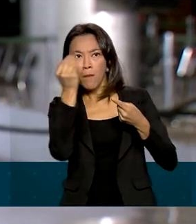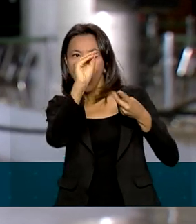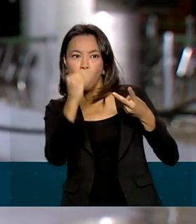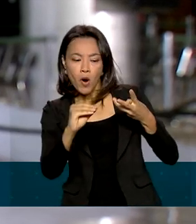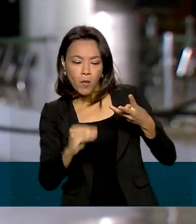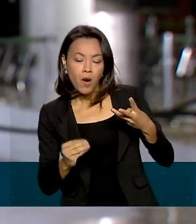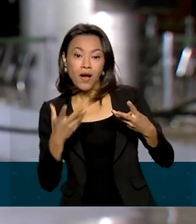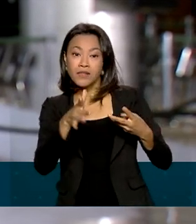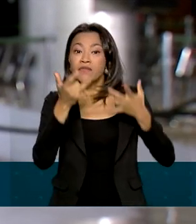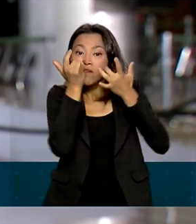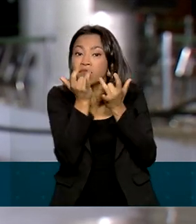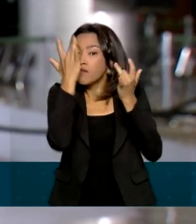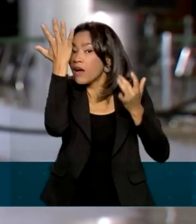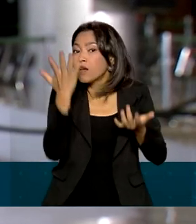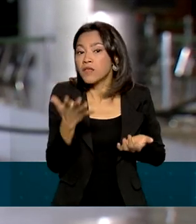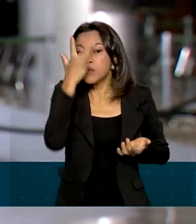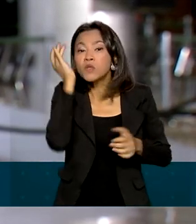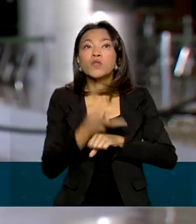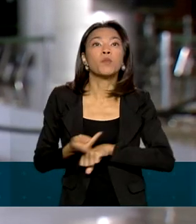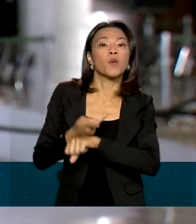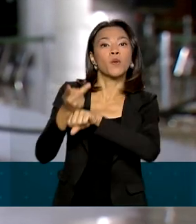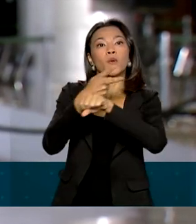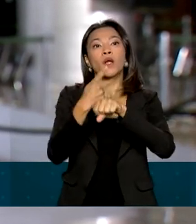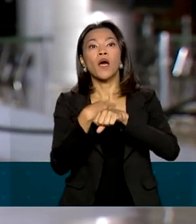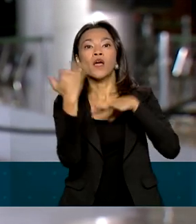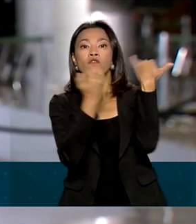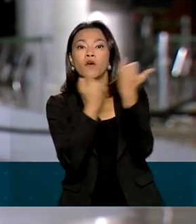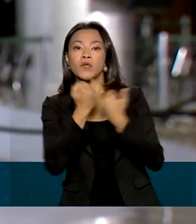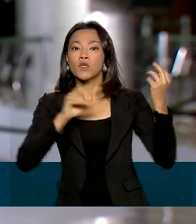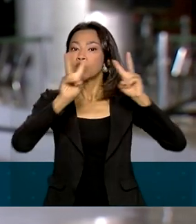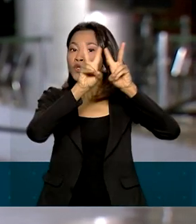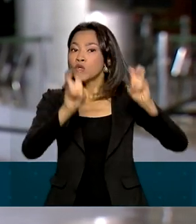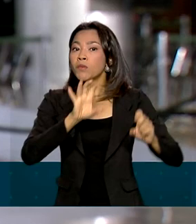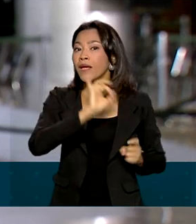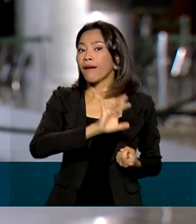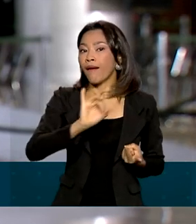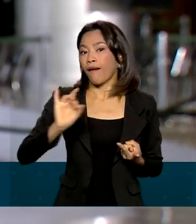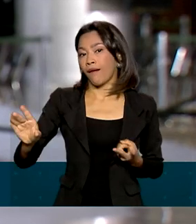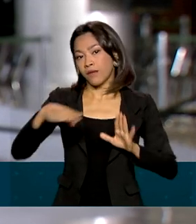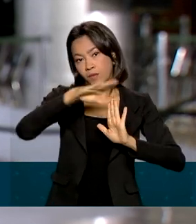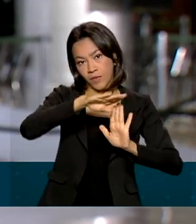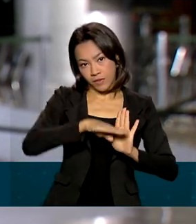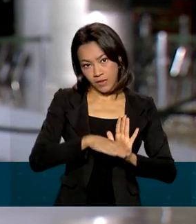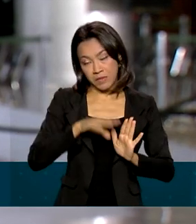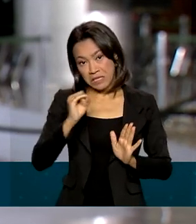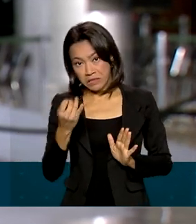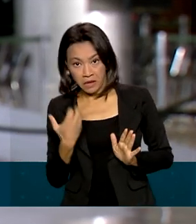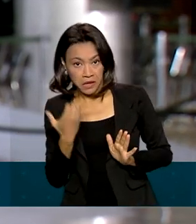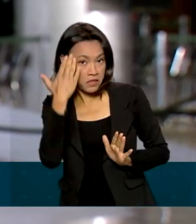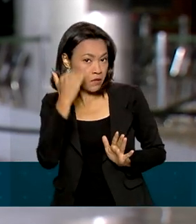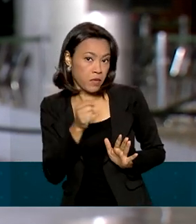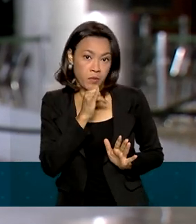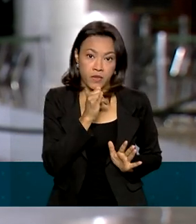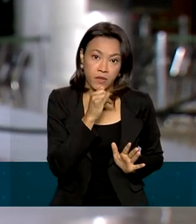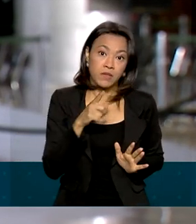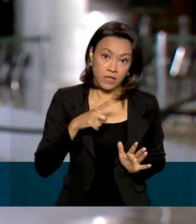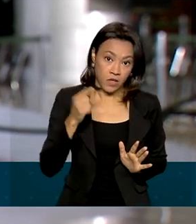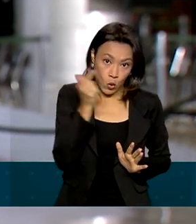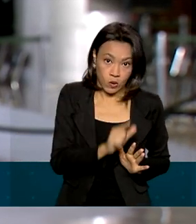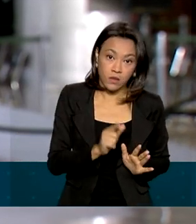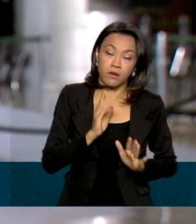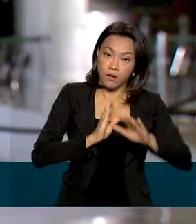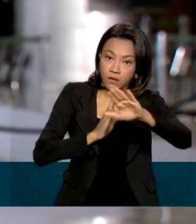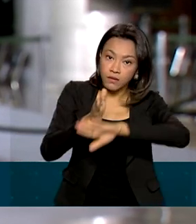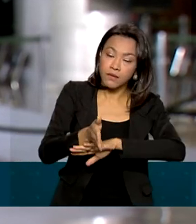assim o MEC quer facilitar para o estudante que queira ter mais informações sobre cada um desses programas e também se ele quer saber, por exemplo, se ele tem chance de